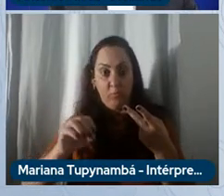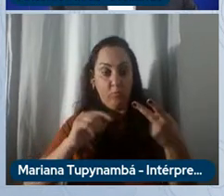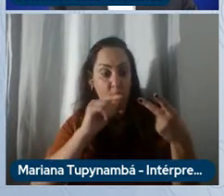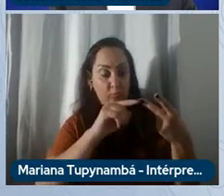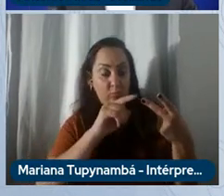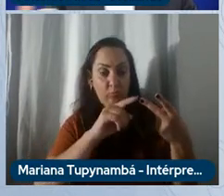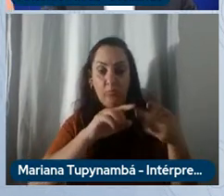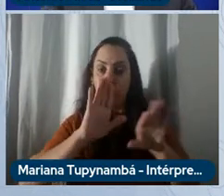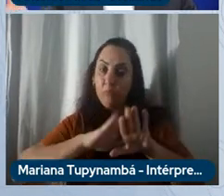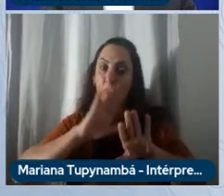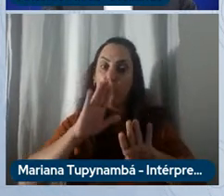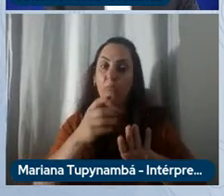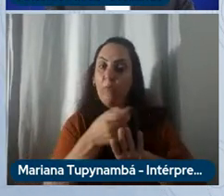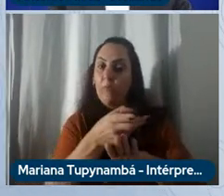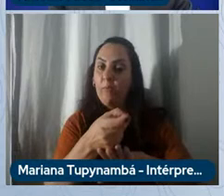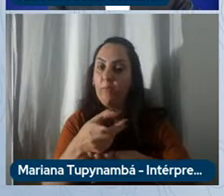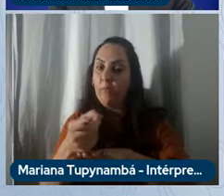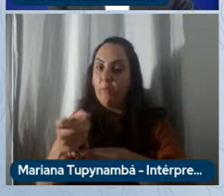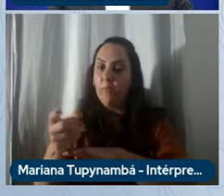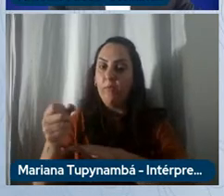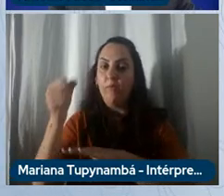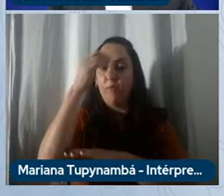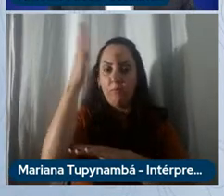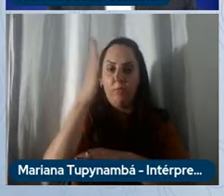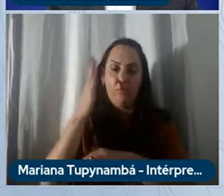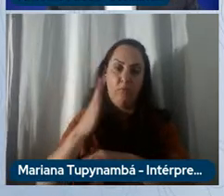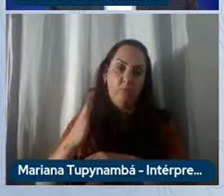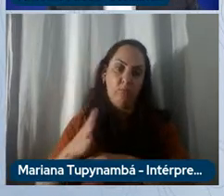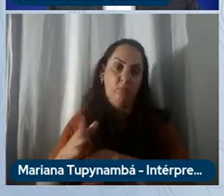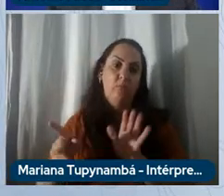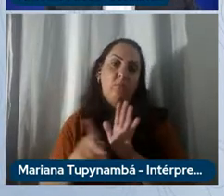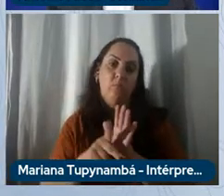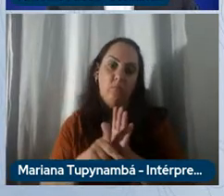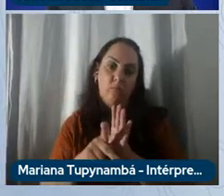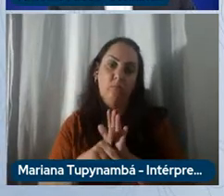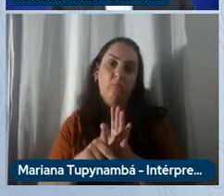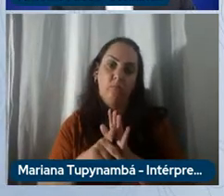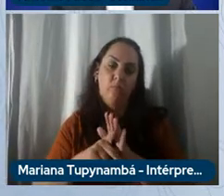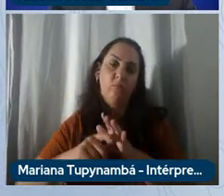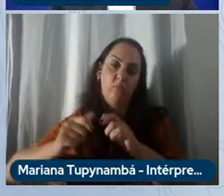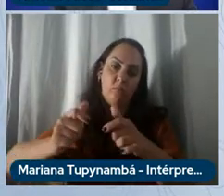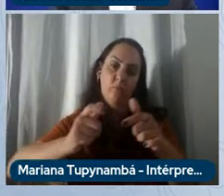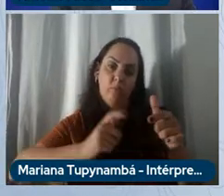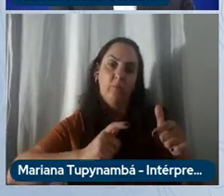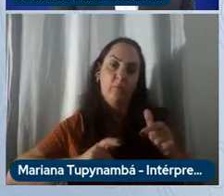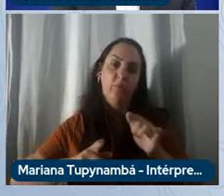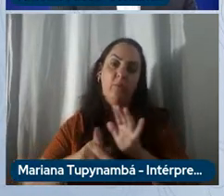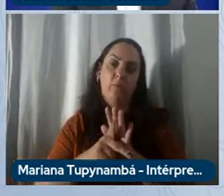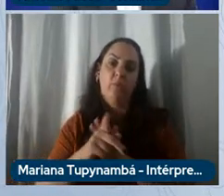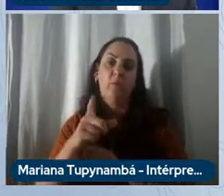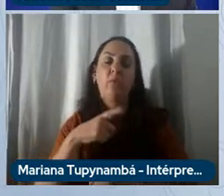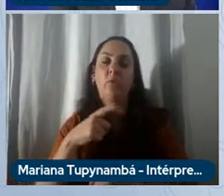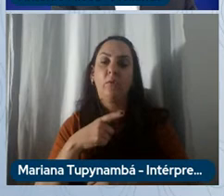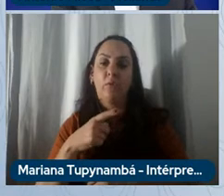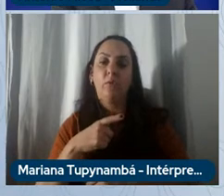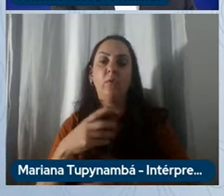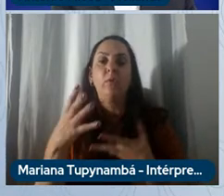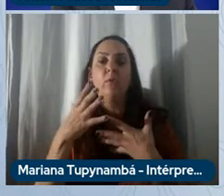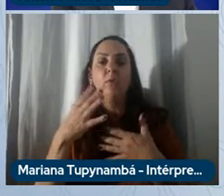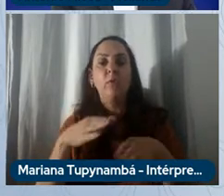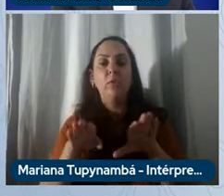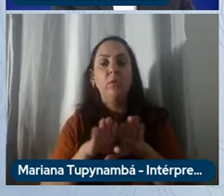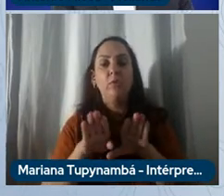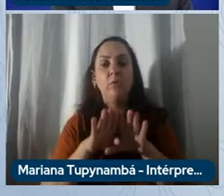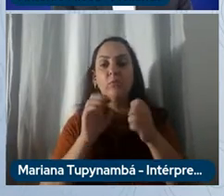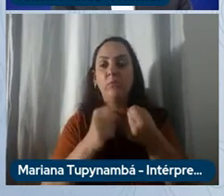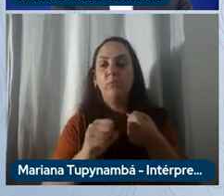ser cada vez mais fortes nesse importante setor do automóvil business queremos expandir